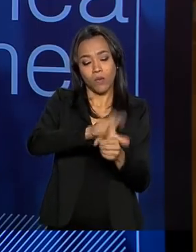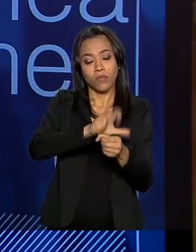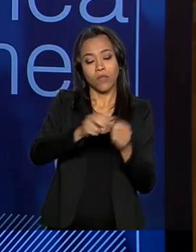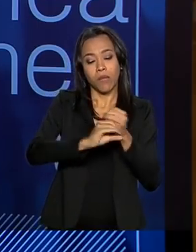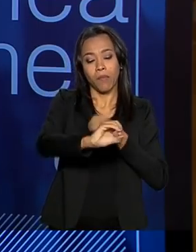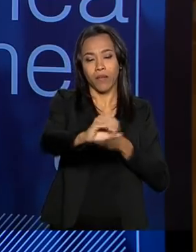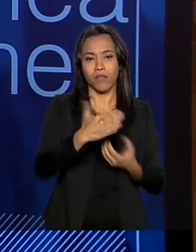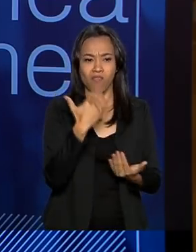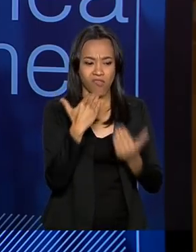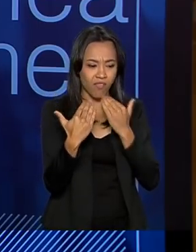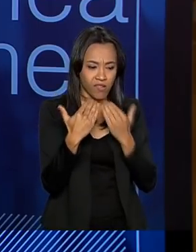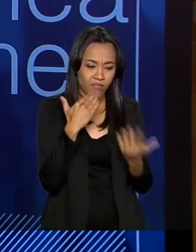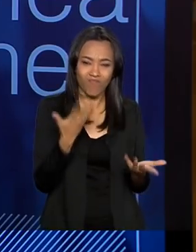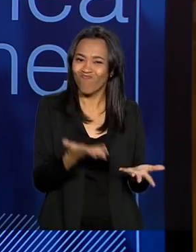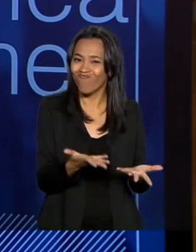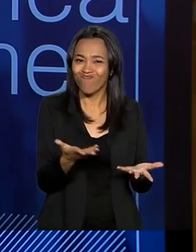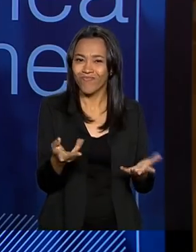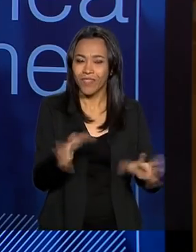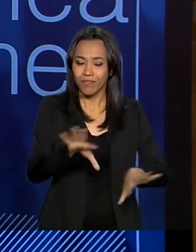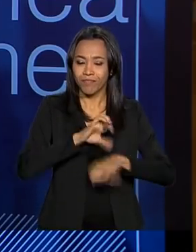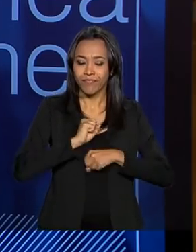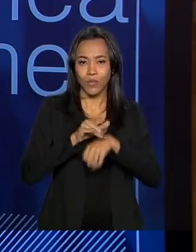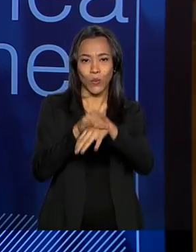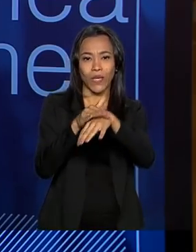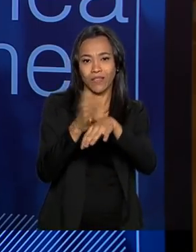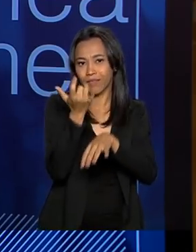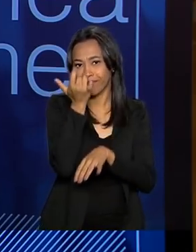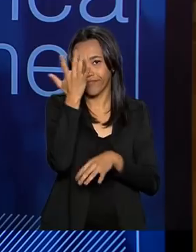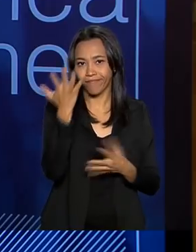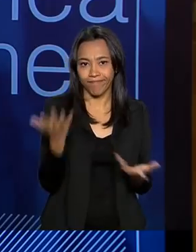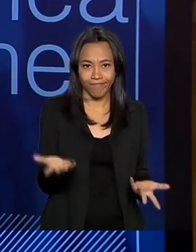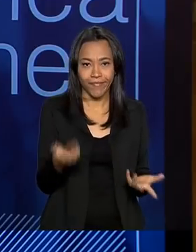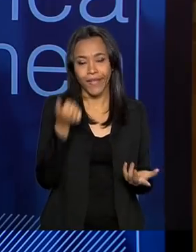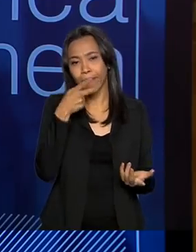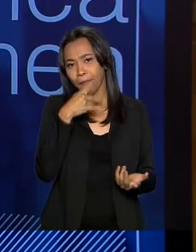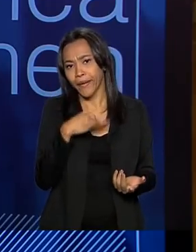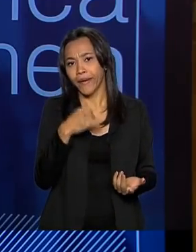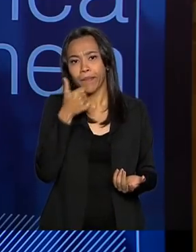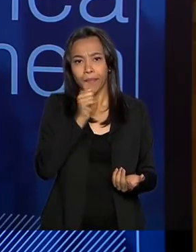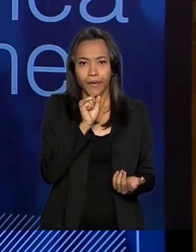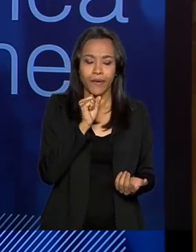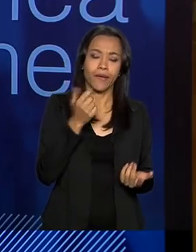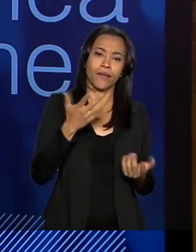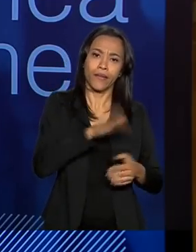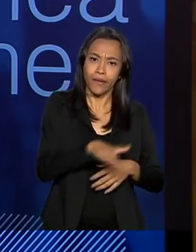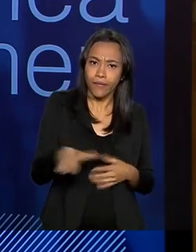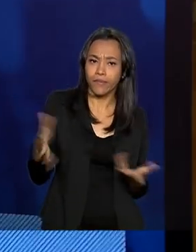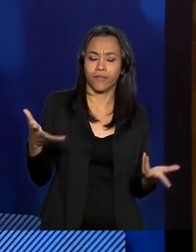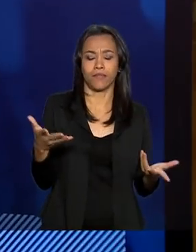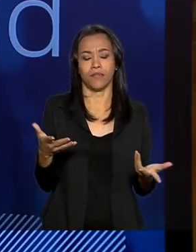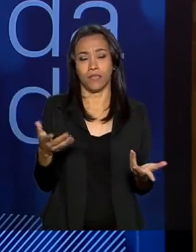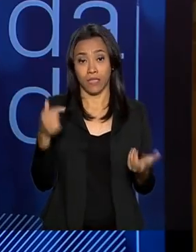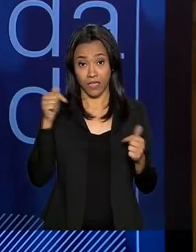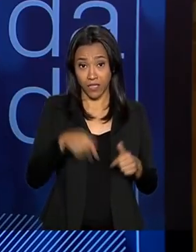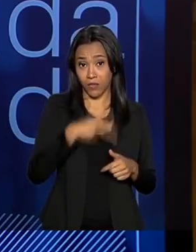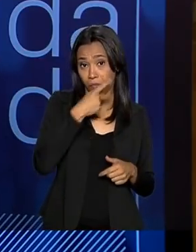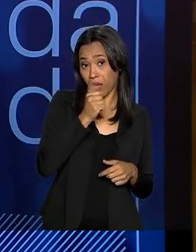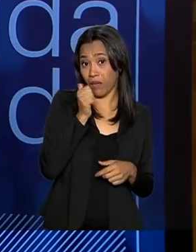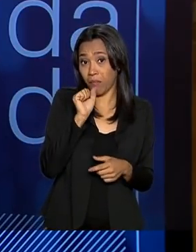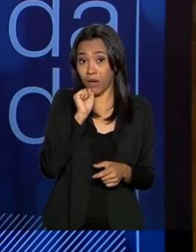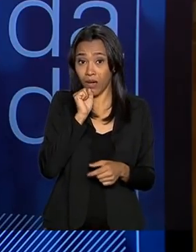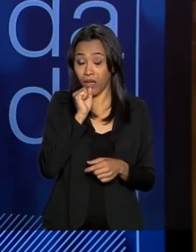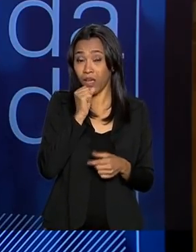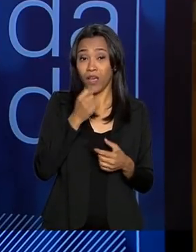precário leva a adoecimento não só da mãe, do pai, mas das crianças. Isso faz com que mãe e pai